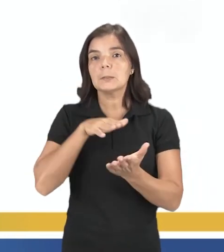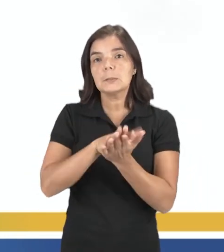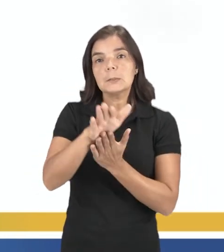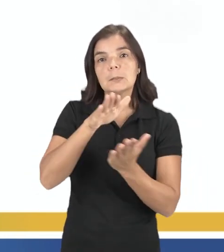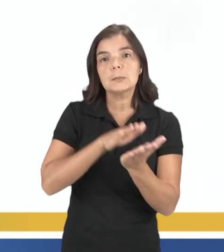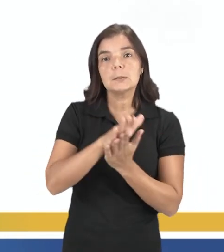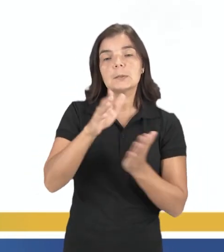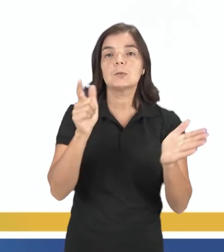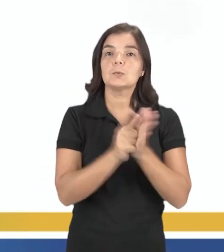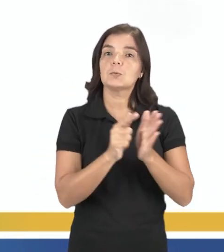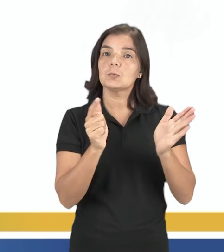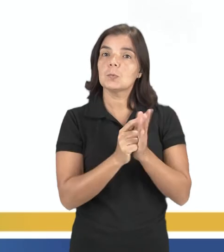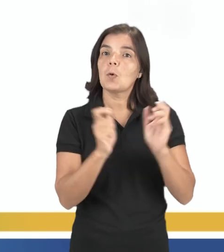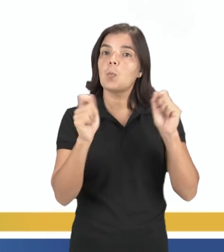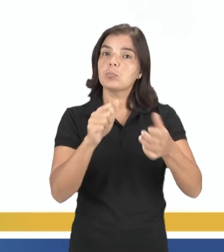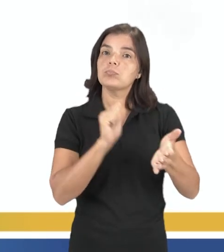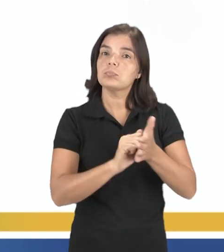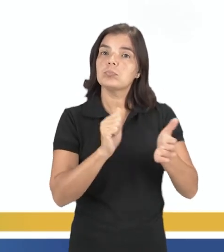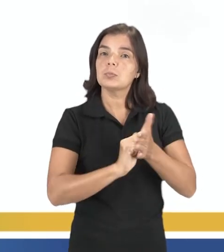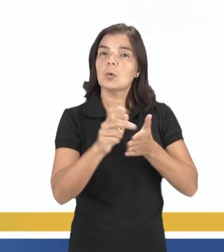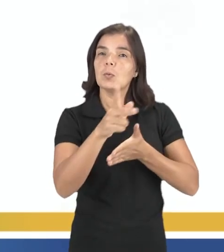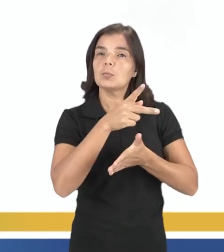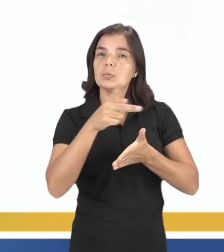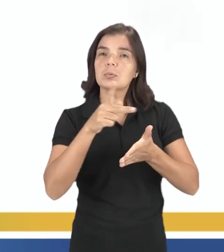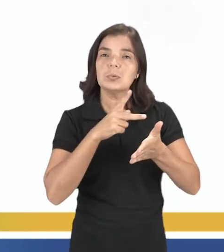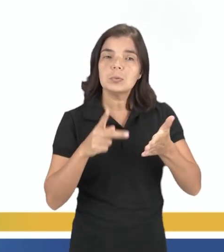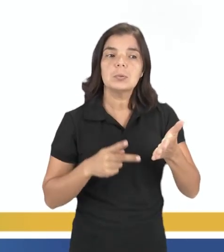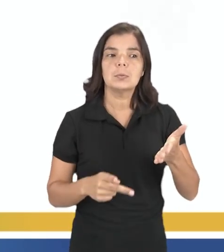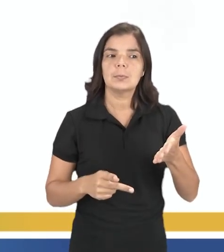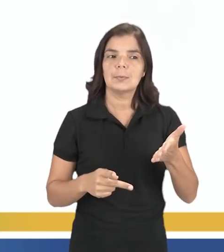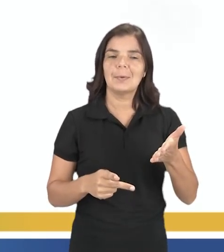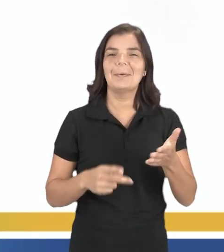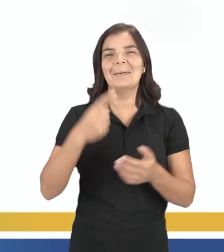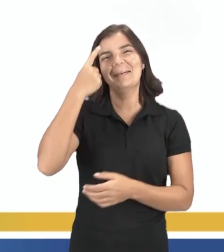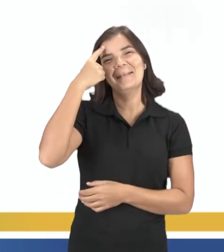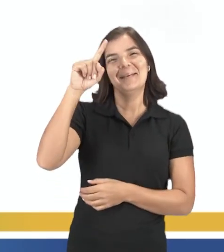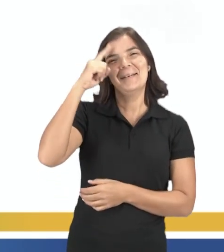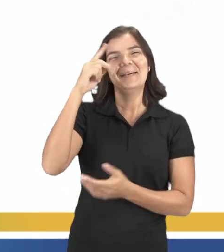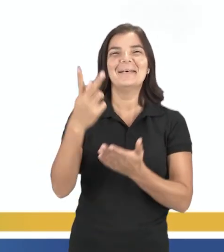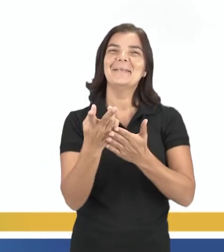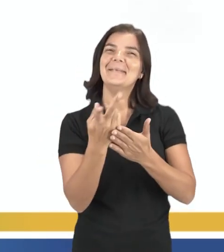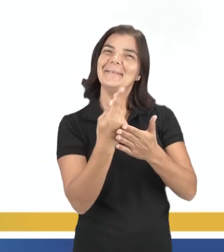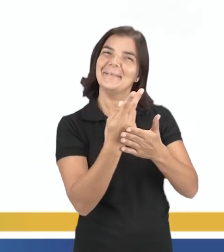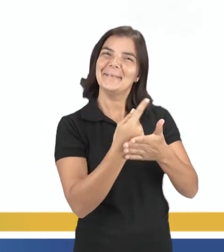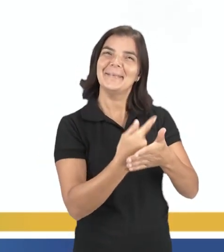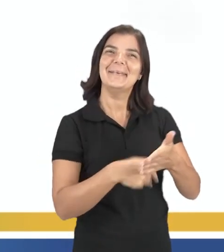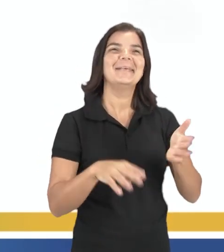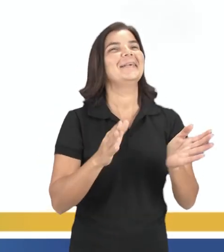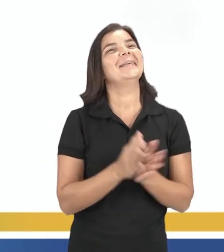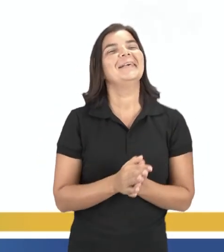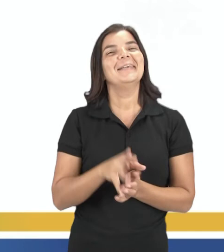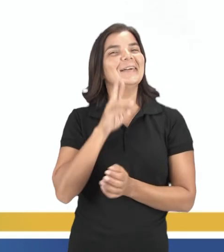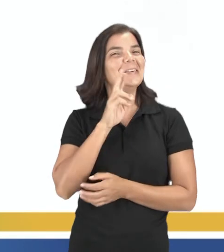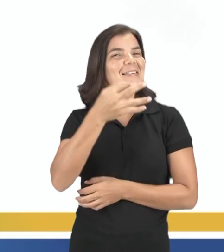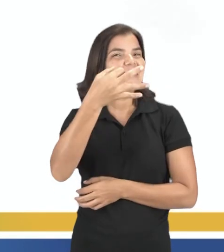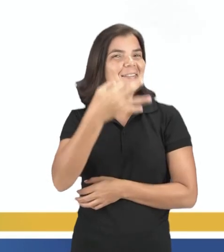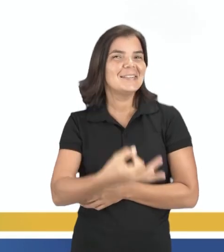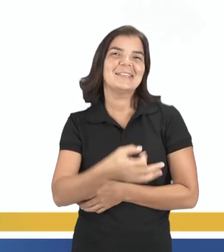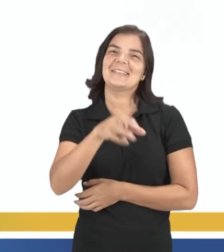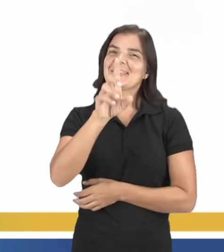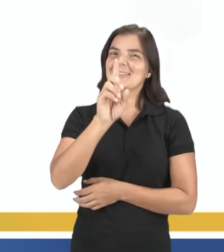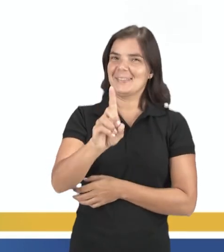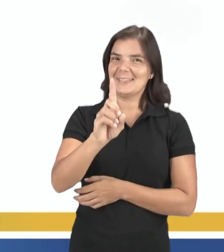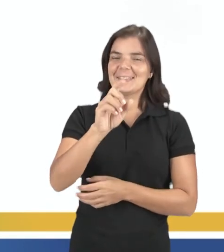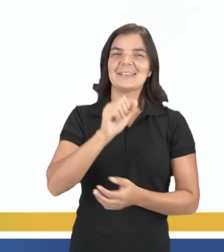papel. E assim você pode escrever poemas, você pode criar desenhos, ok? Então a resposta correta é a